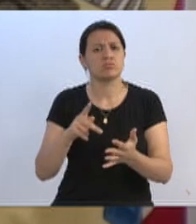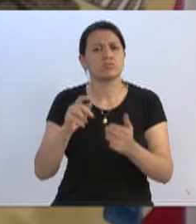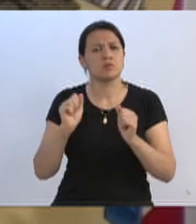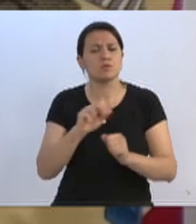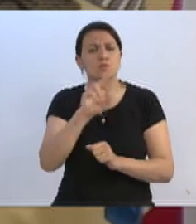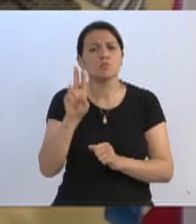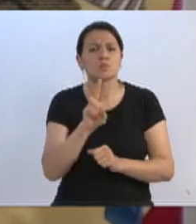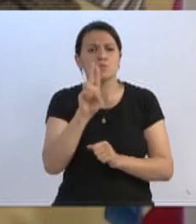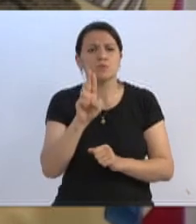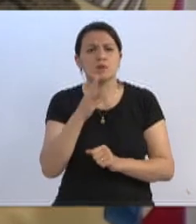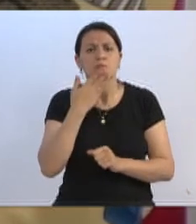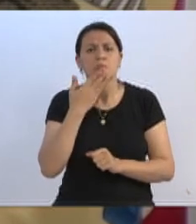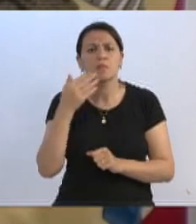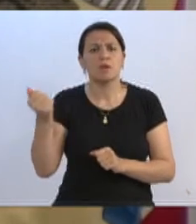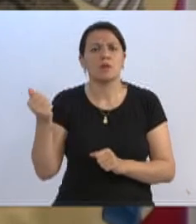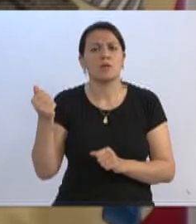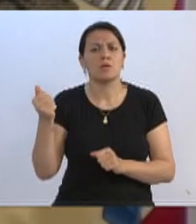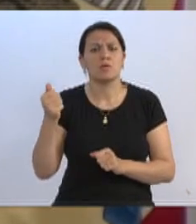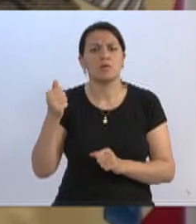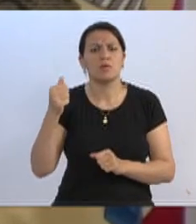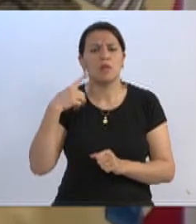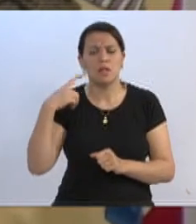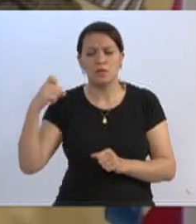possa trazer benefícios para a questão do lixo reciclado do nosso município. Obrigado.